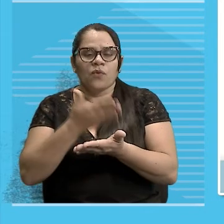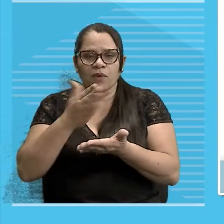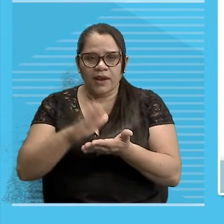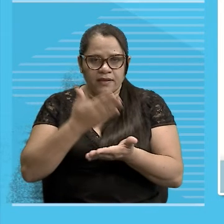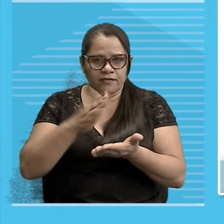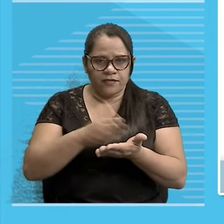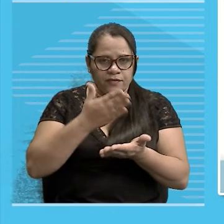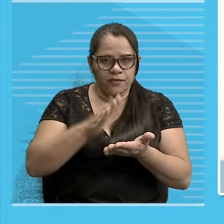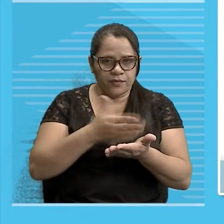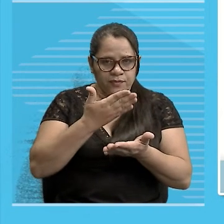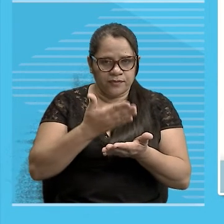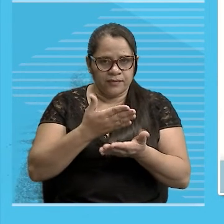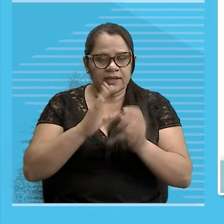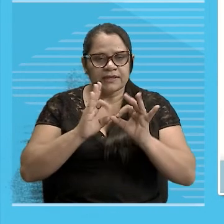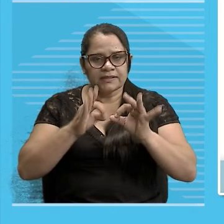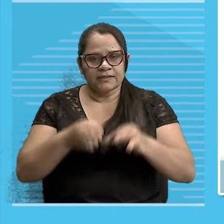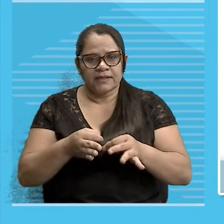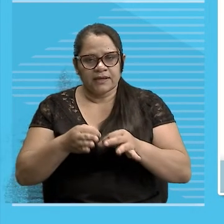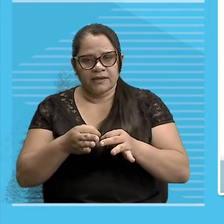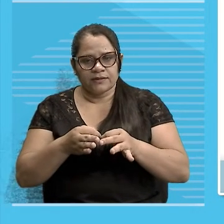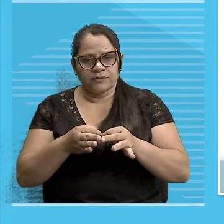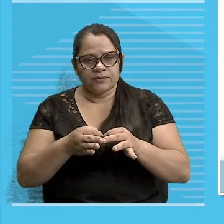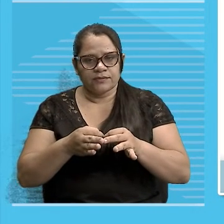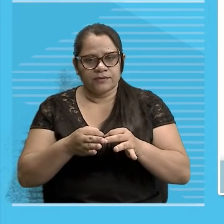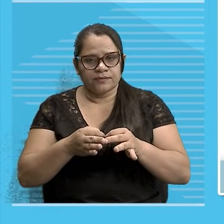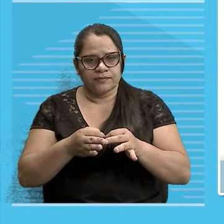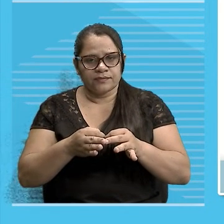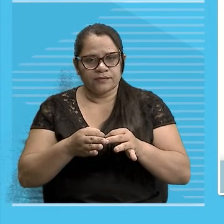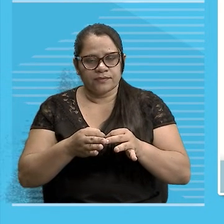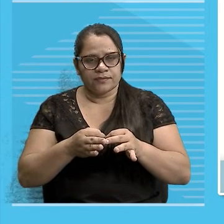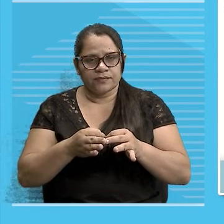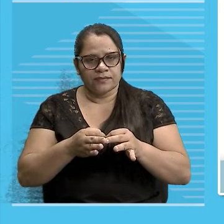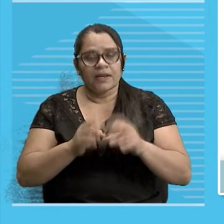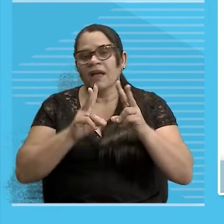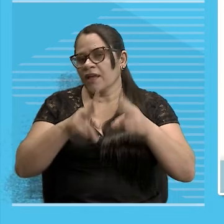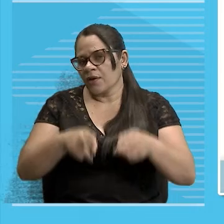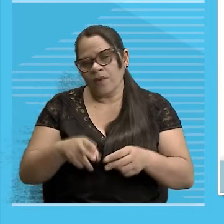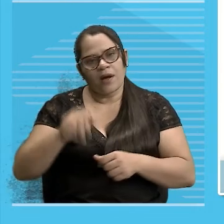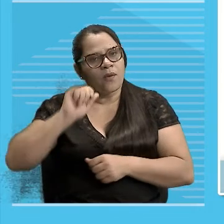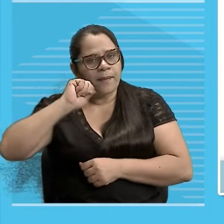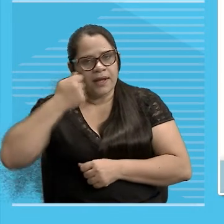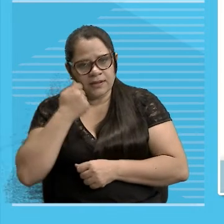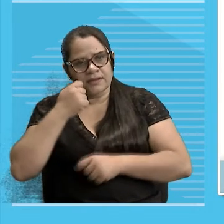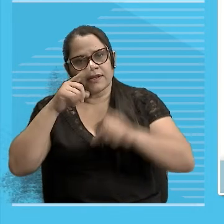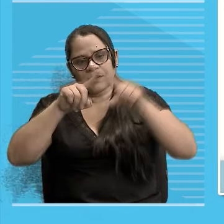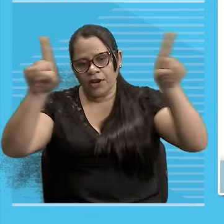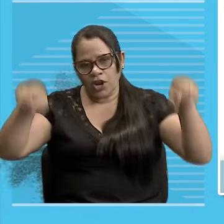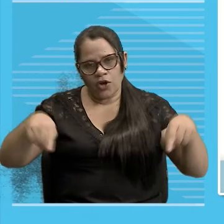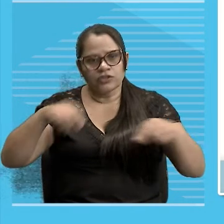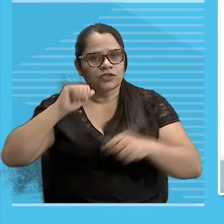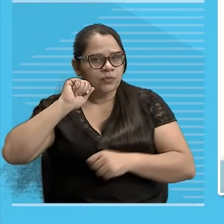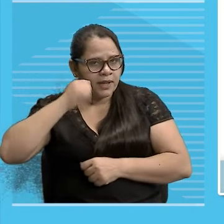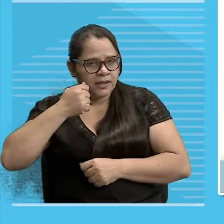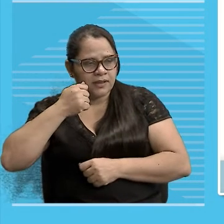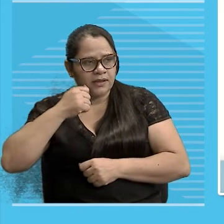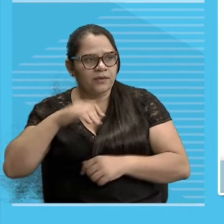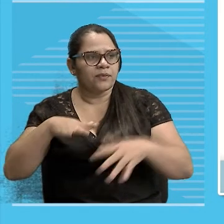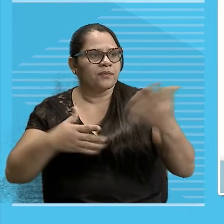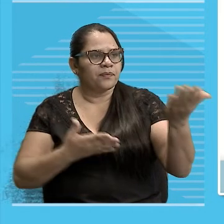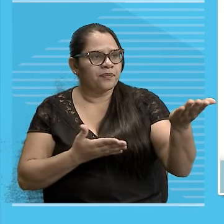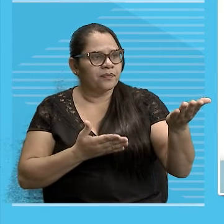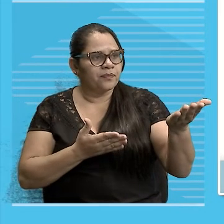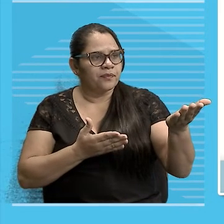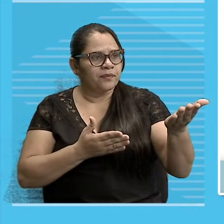Livros Tá Igual o padeiro Que fabrica pães Olha aí Primitivo